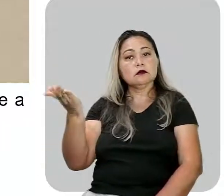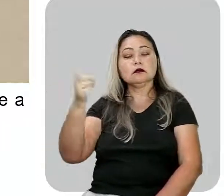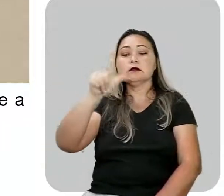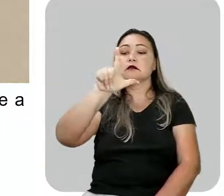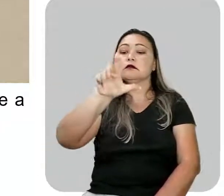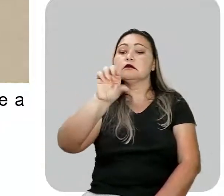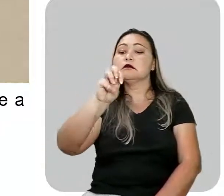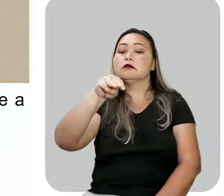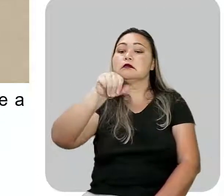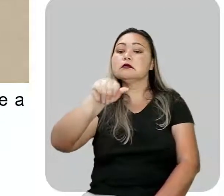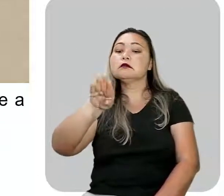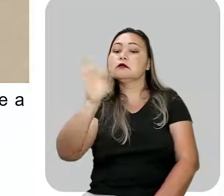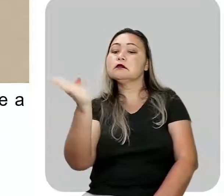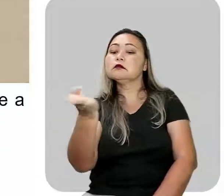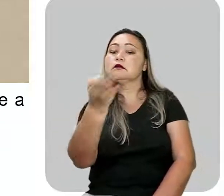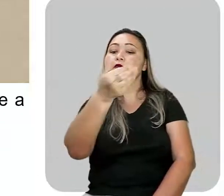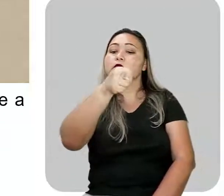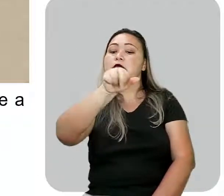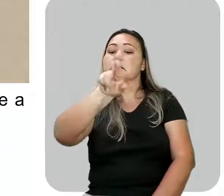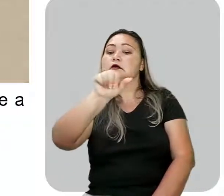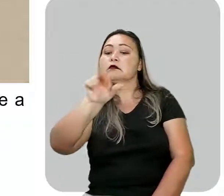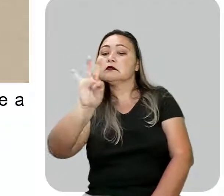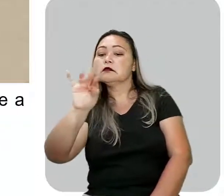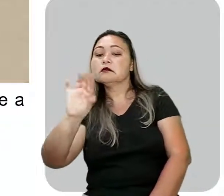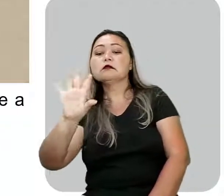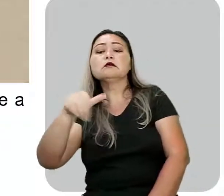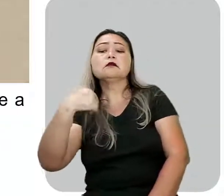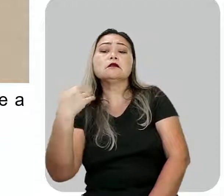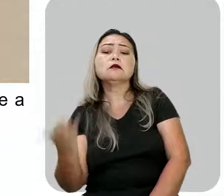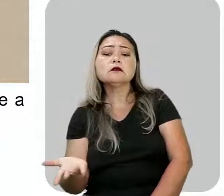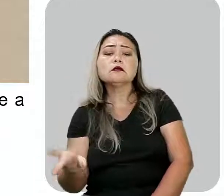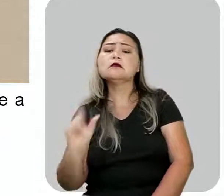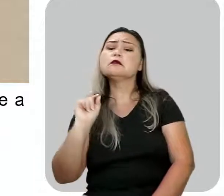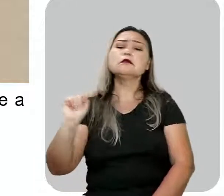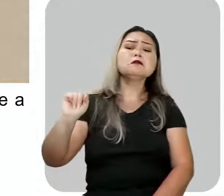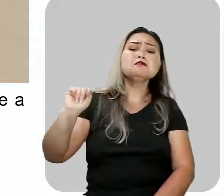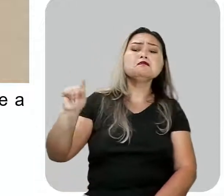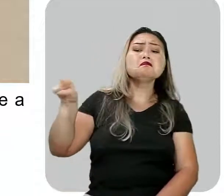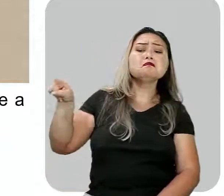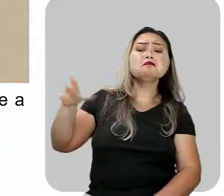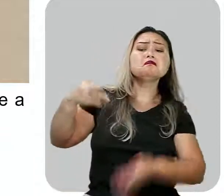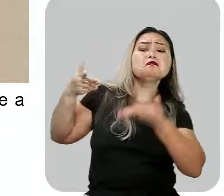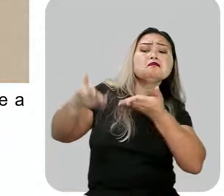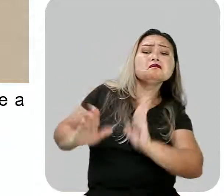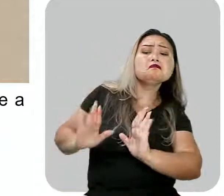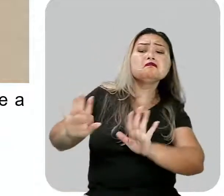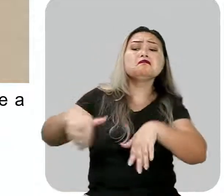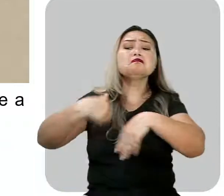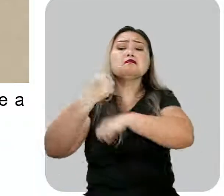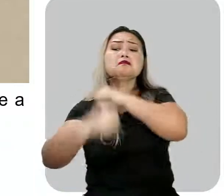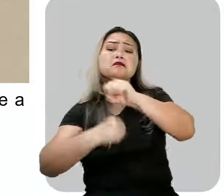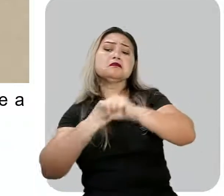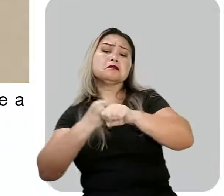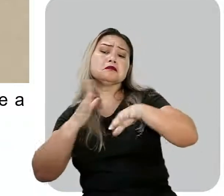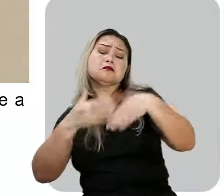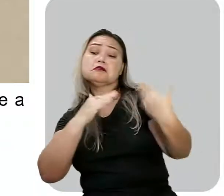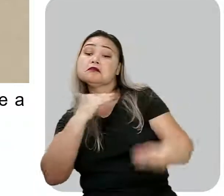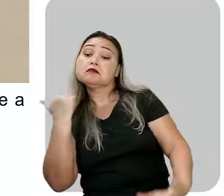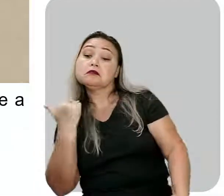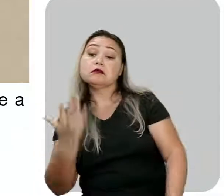Barreto, né, pura? Quem foi Alfonso Henrique de Lima Barreto? Onde nasceu? E que ano